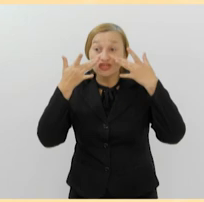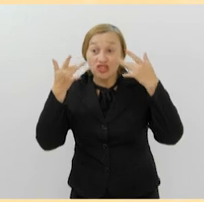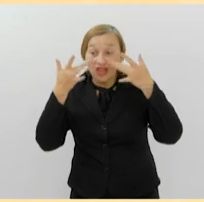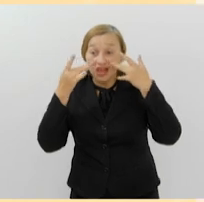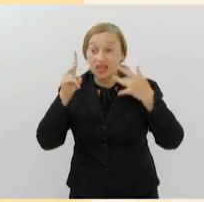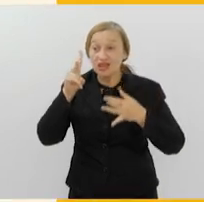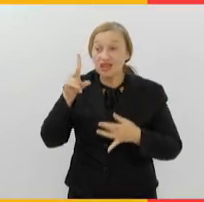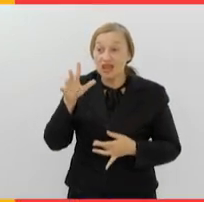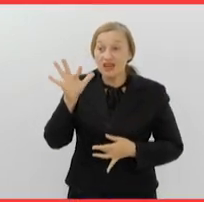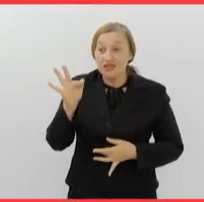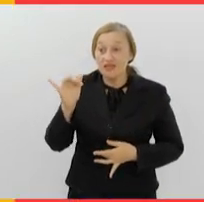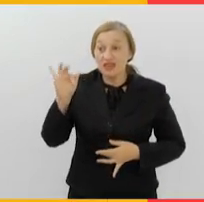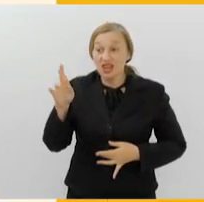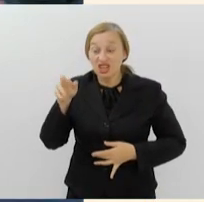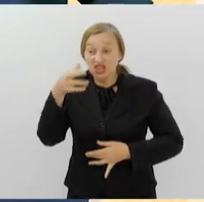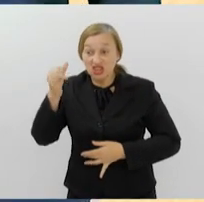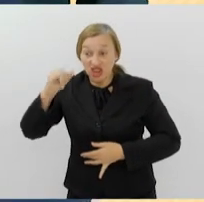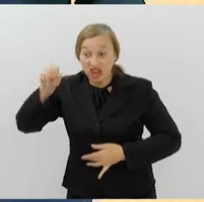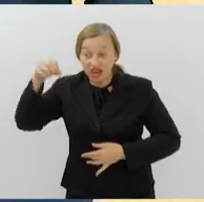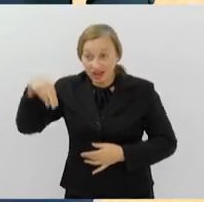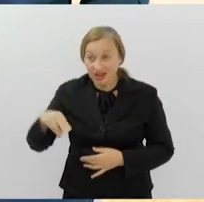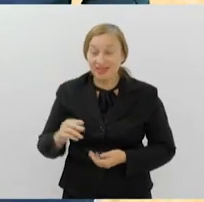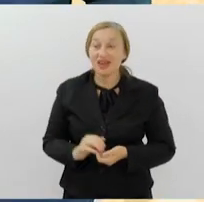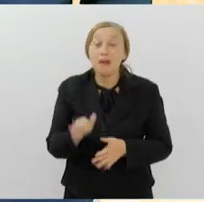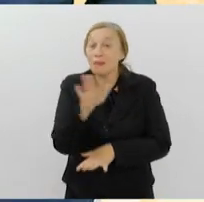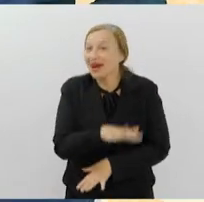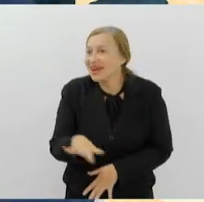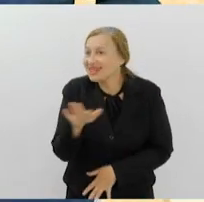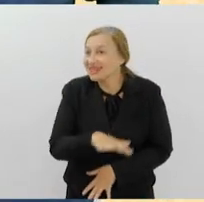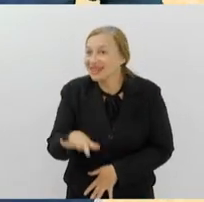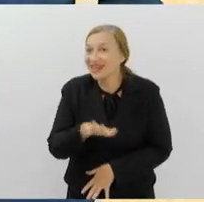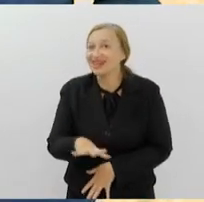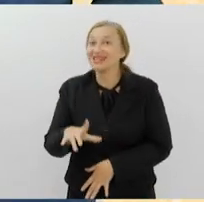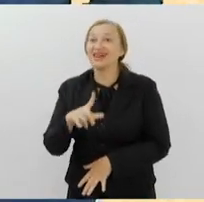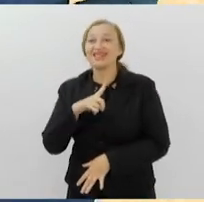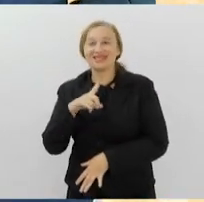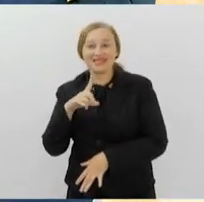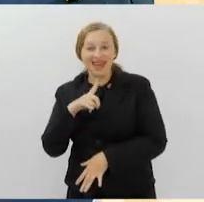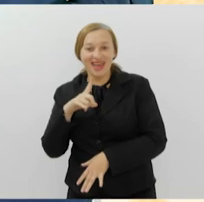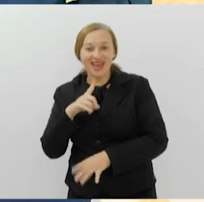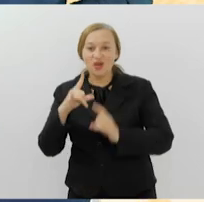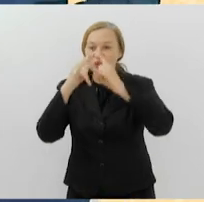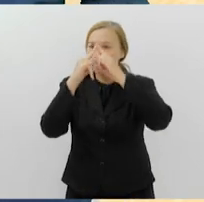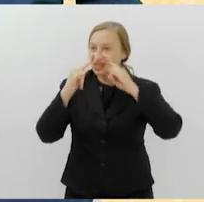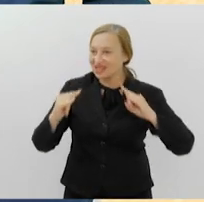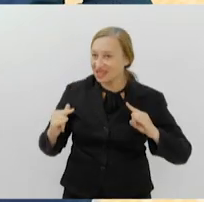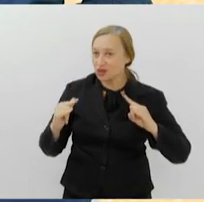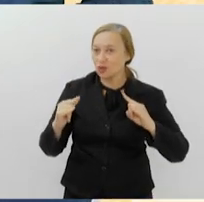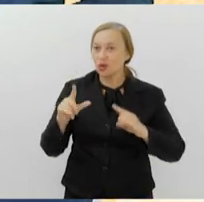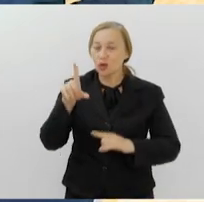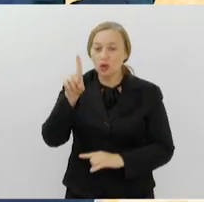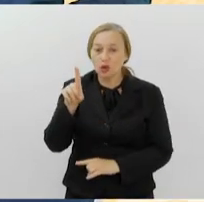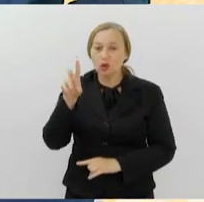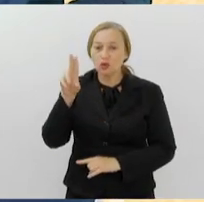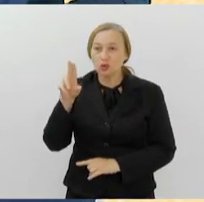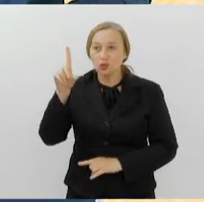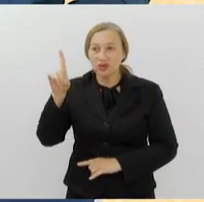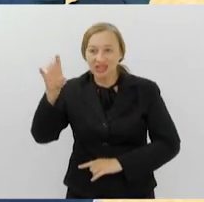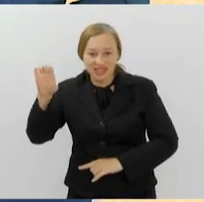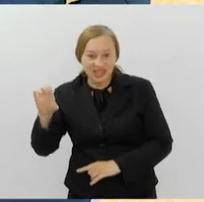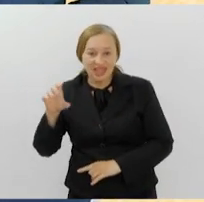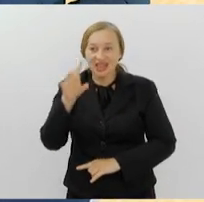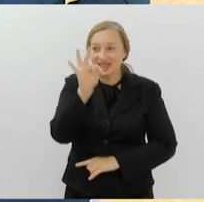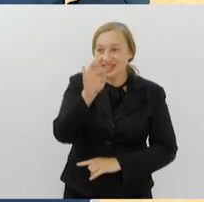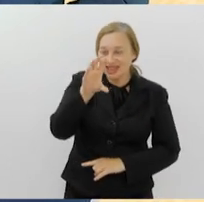Sési Macaé. E para as crianças, tem a apresentação do Circo Duxi, um espetáculo teco-teco,